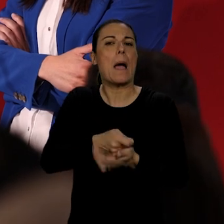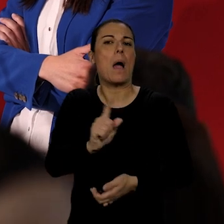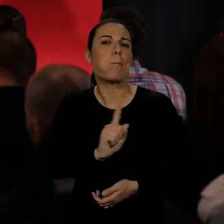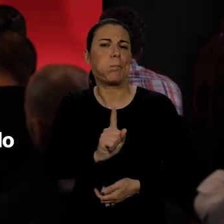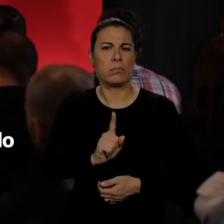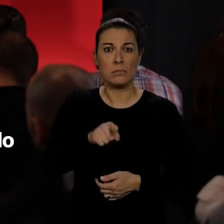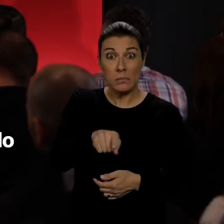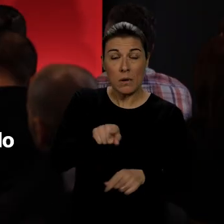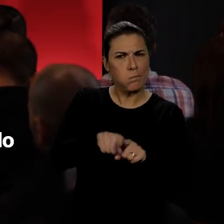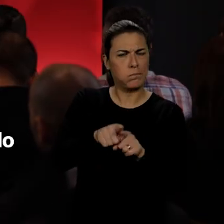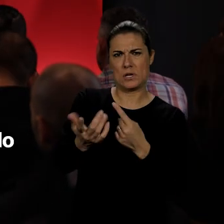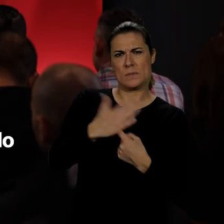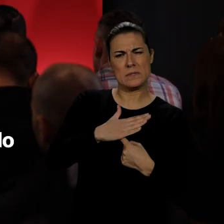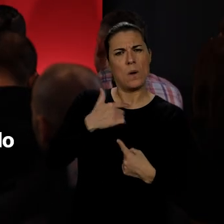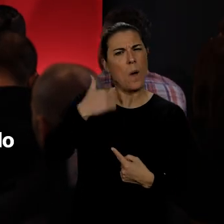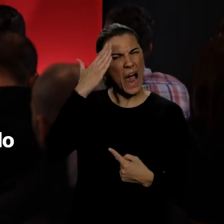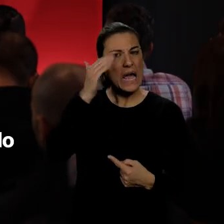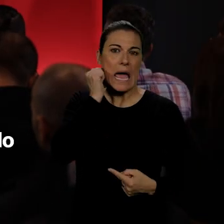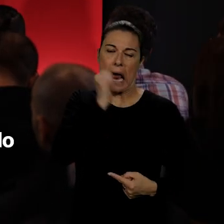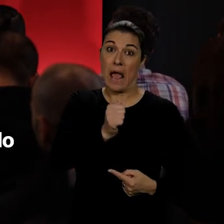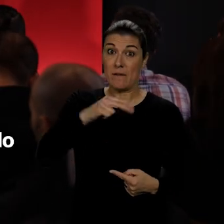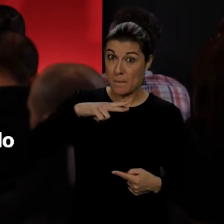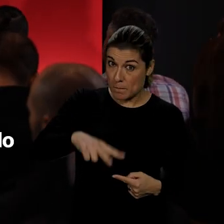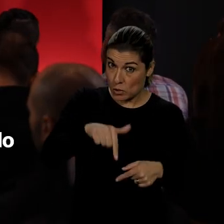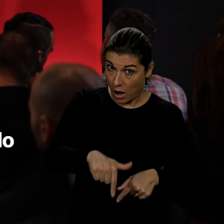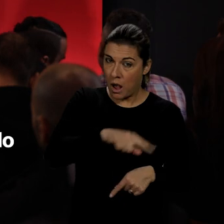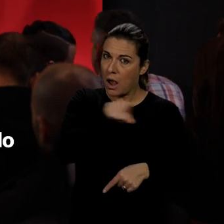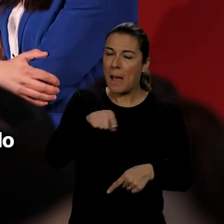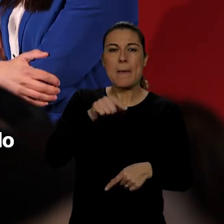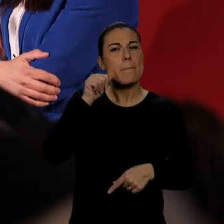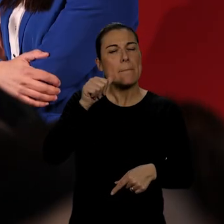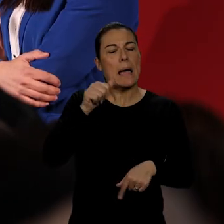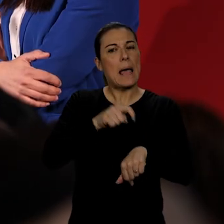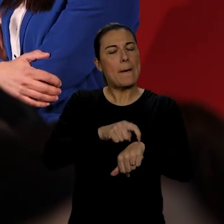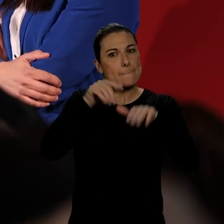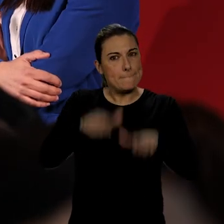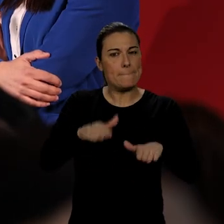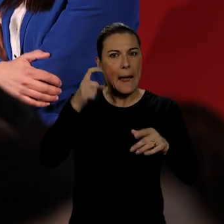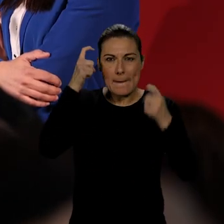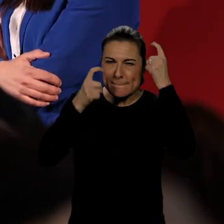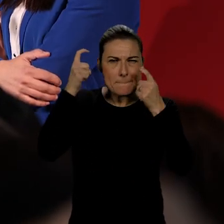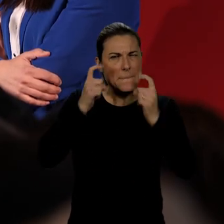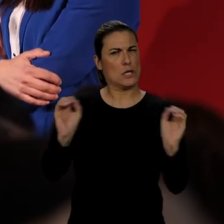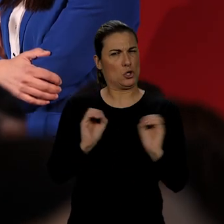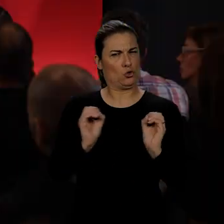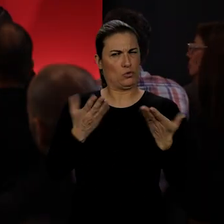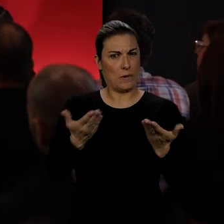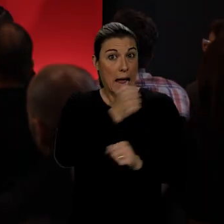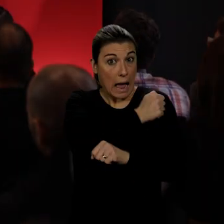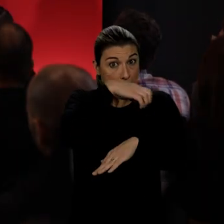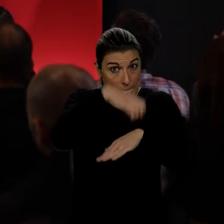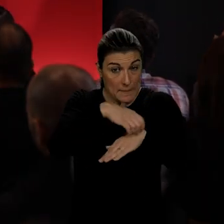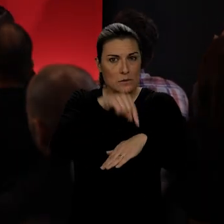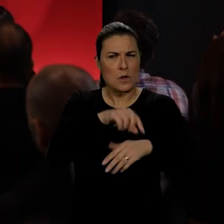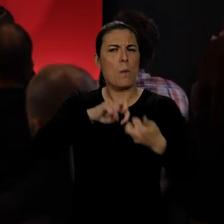discriminação. Acho extremamente grave que o nosso país ainda não tenha parado para pensar que a habitação é um